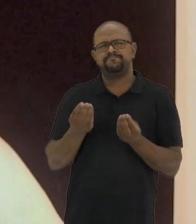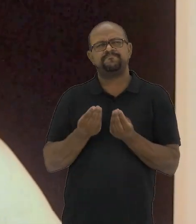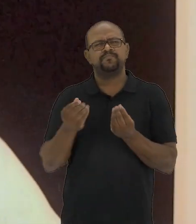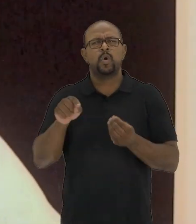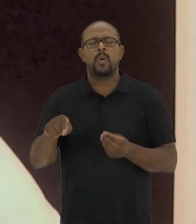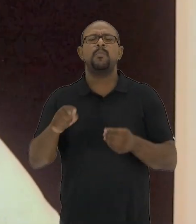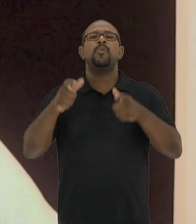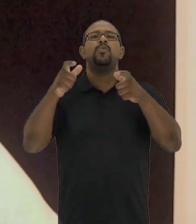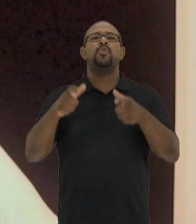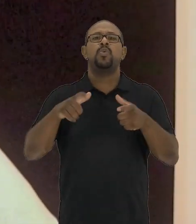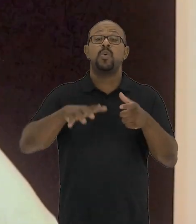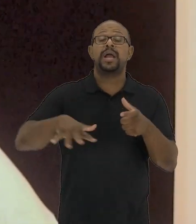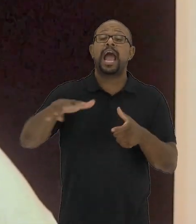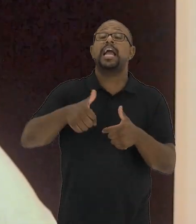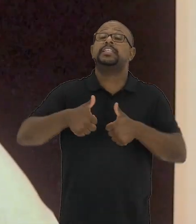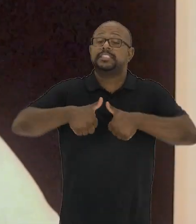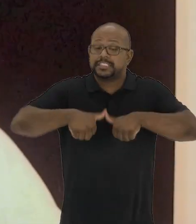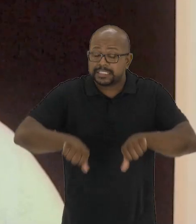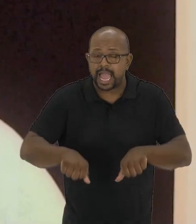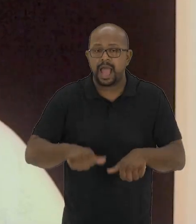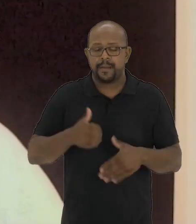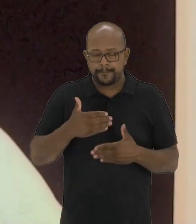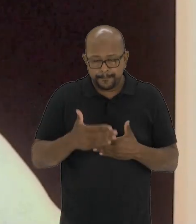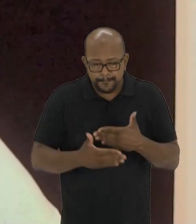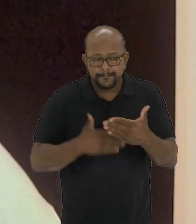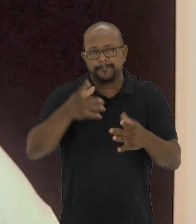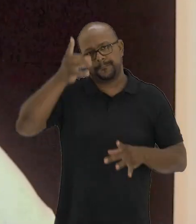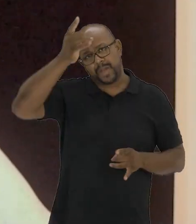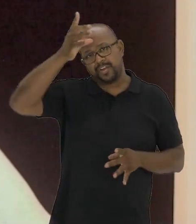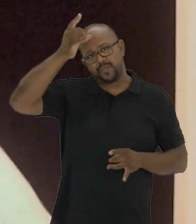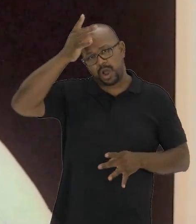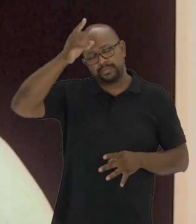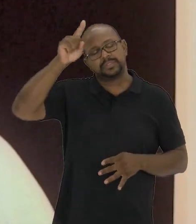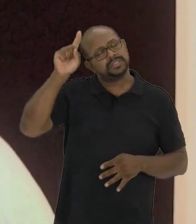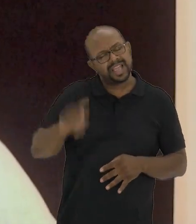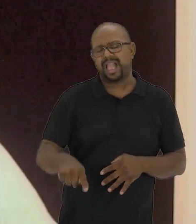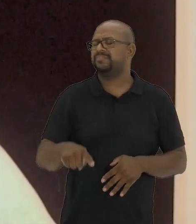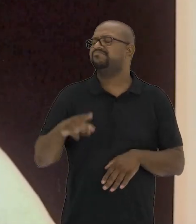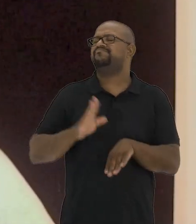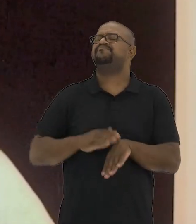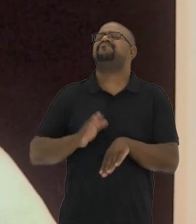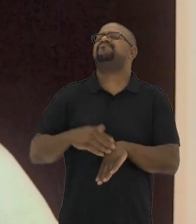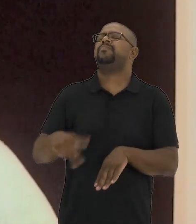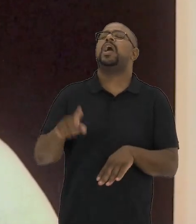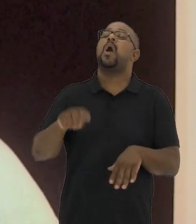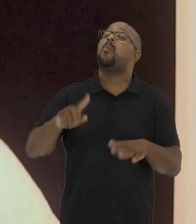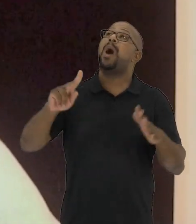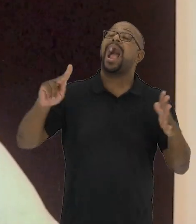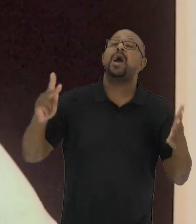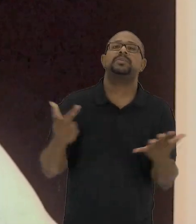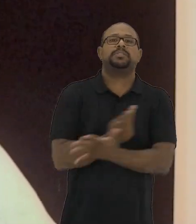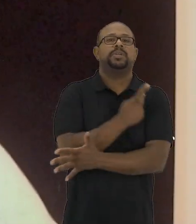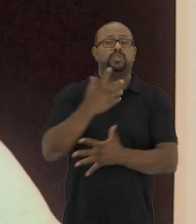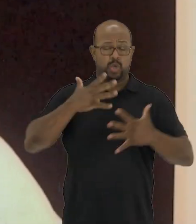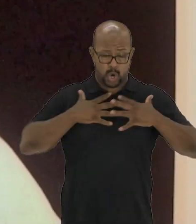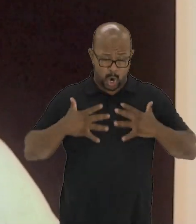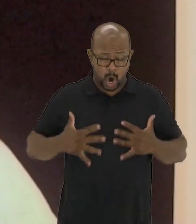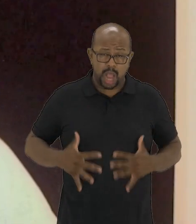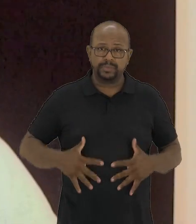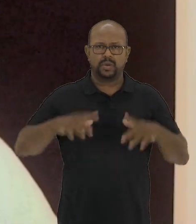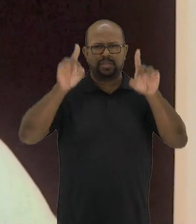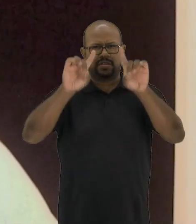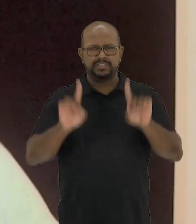por si só, se configura como um lugar em performance, pois é, por si própria, um acontecimento.